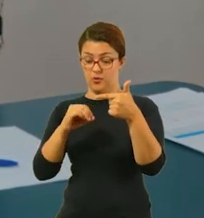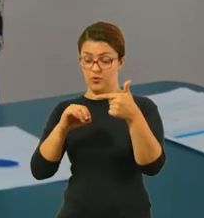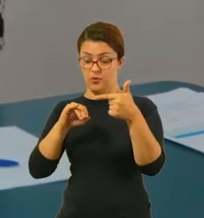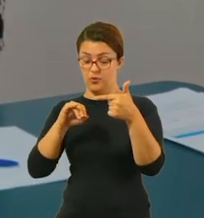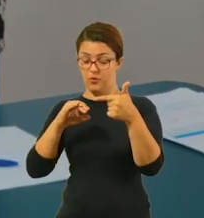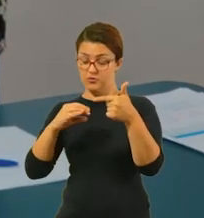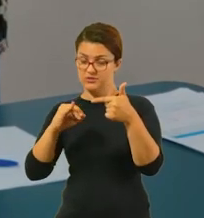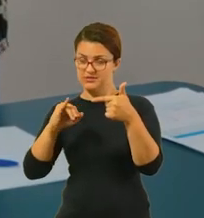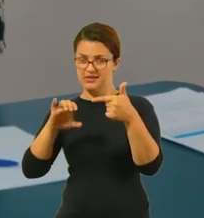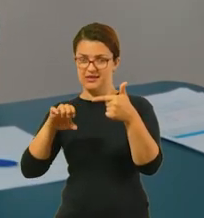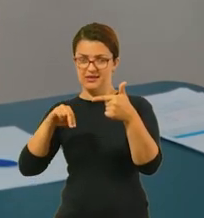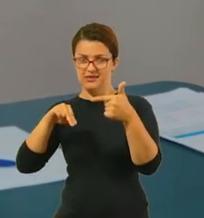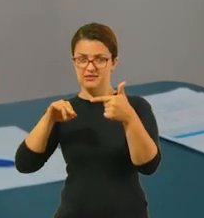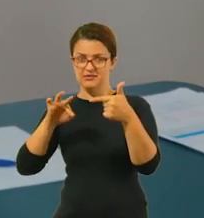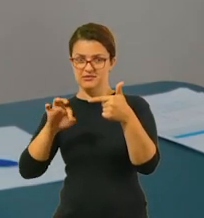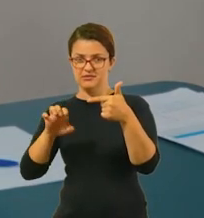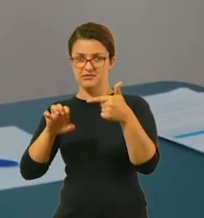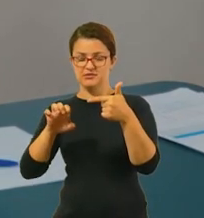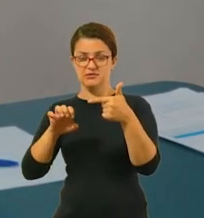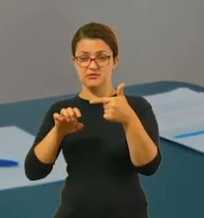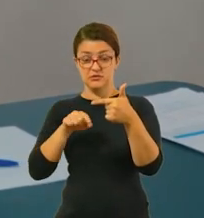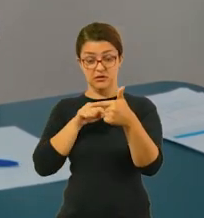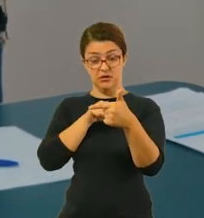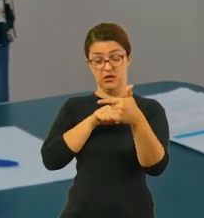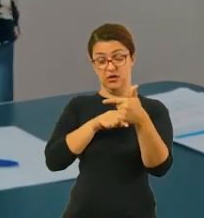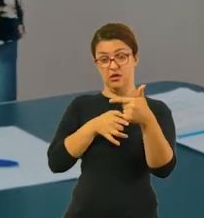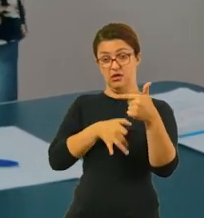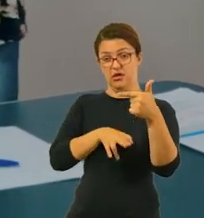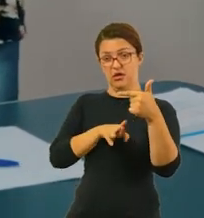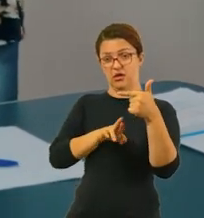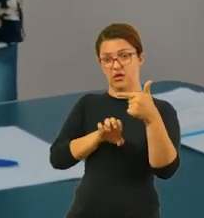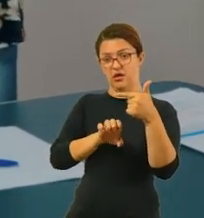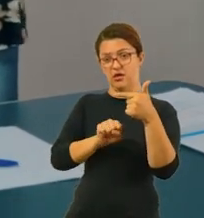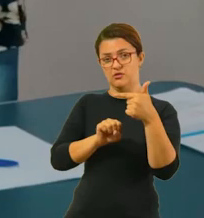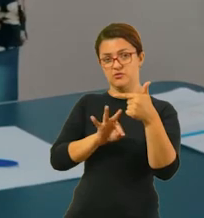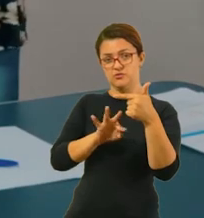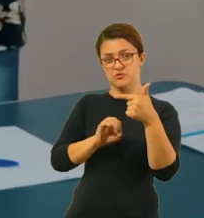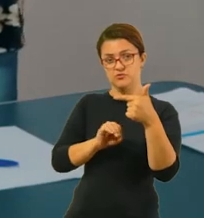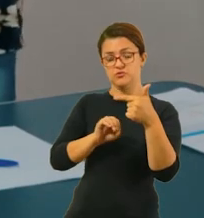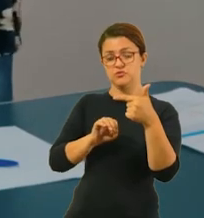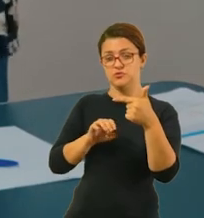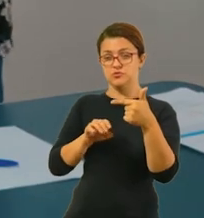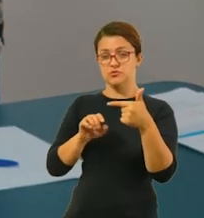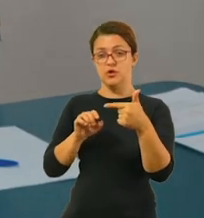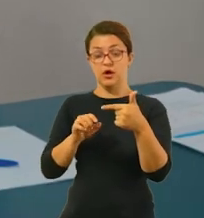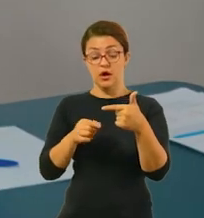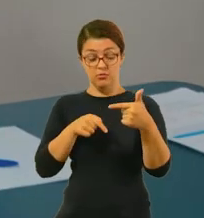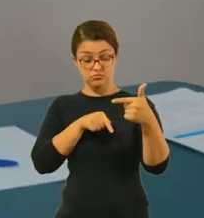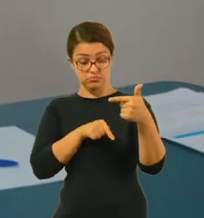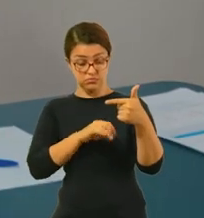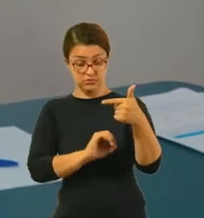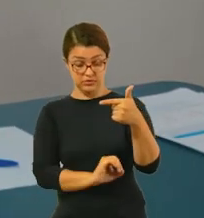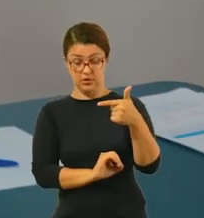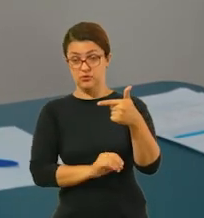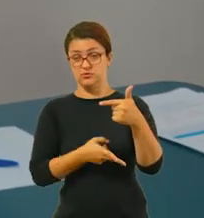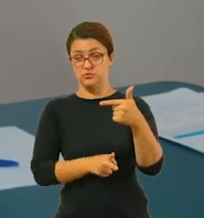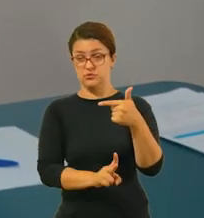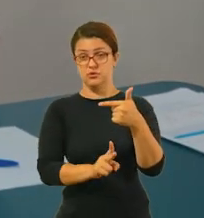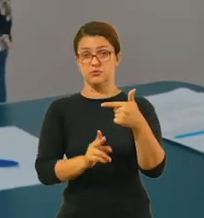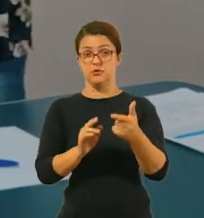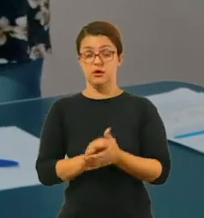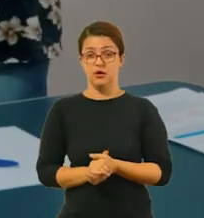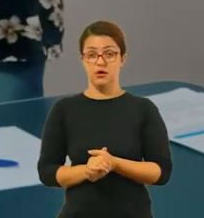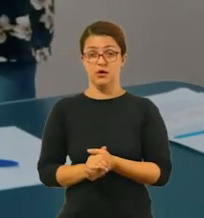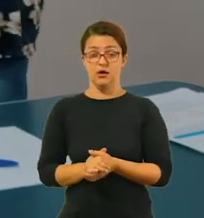resultado da divisão, tá? E o resto? Tem divisões que são inteiras, números inteiros, e aí não tem resto nela, o resto é